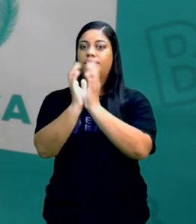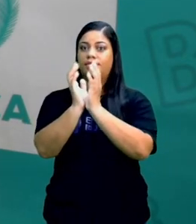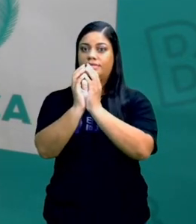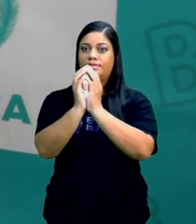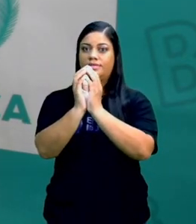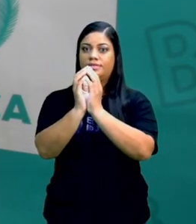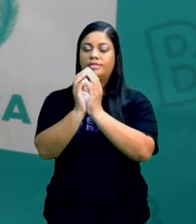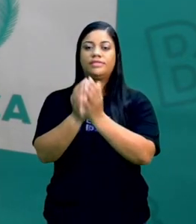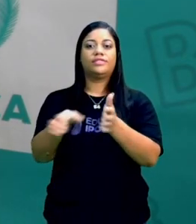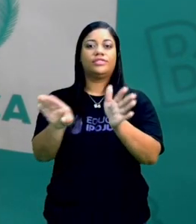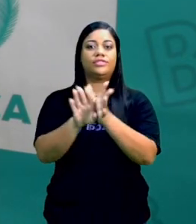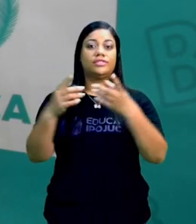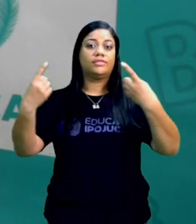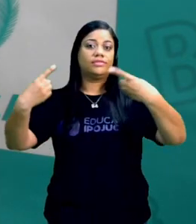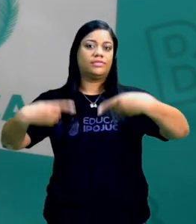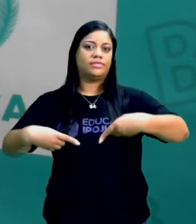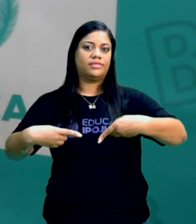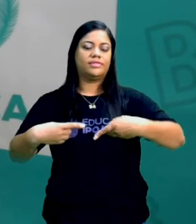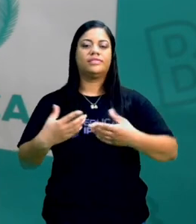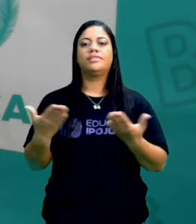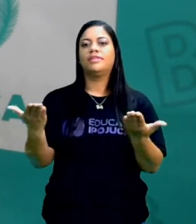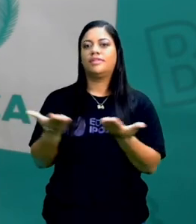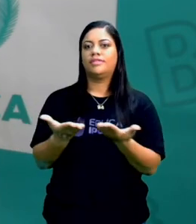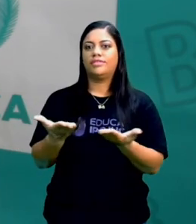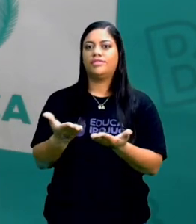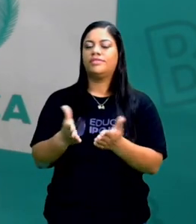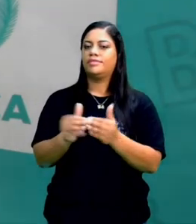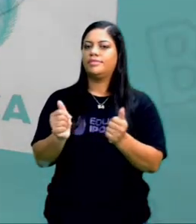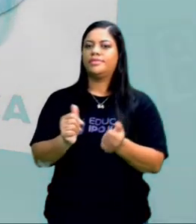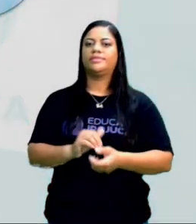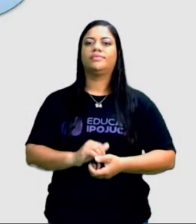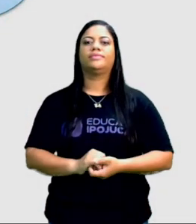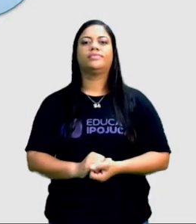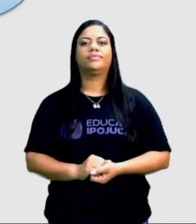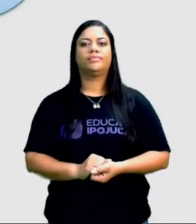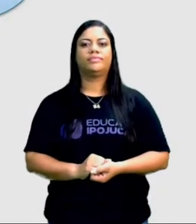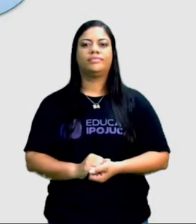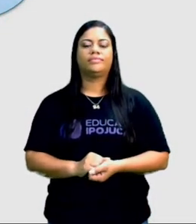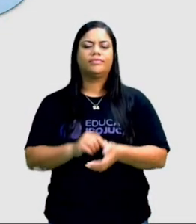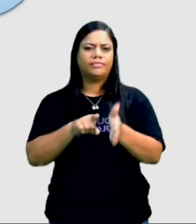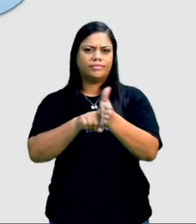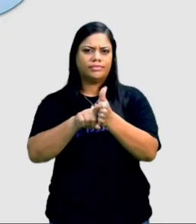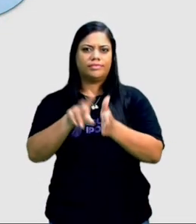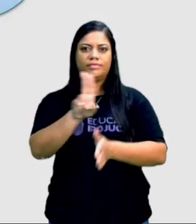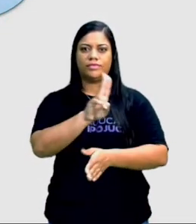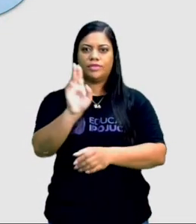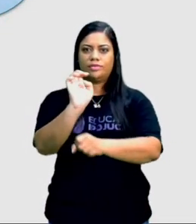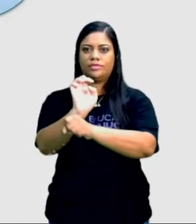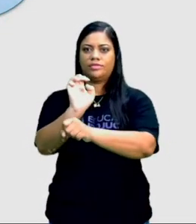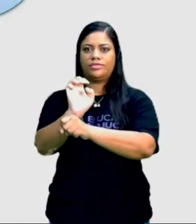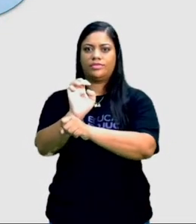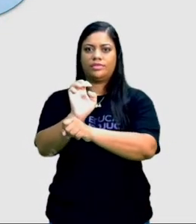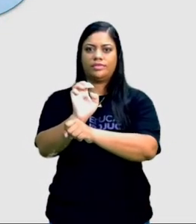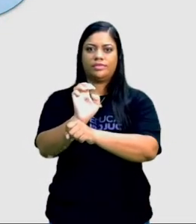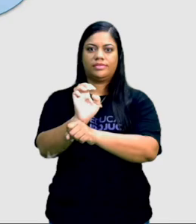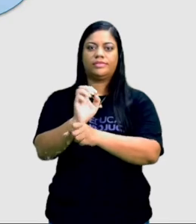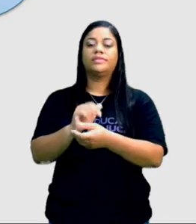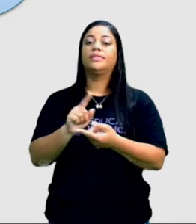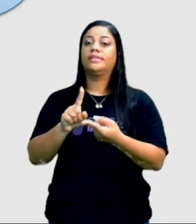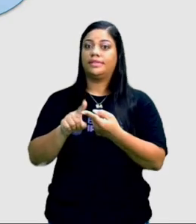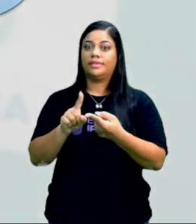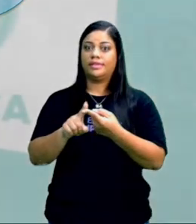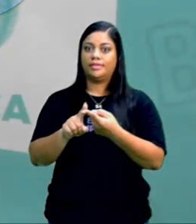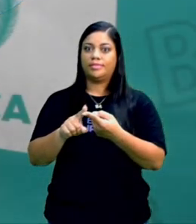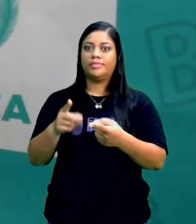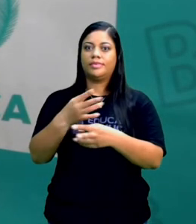Chegamos ao nosso desafio. Vamos ver o que está pedindo da gente. Pesquise nome dos estados e a capitais.